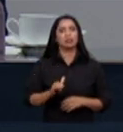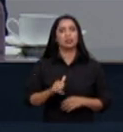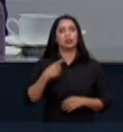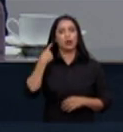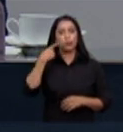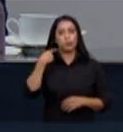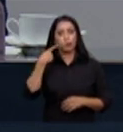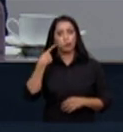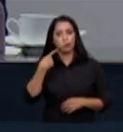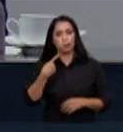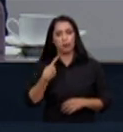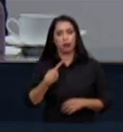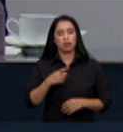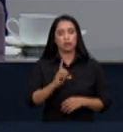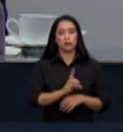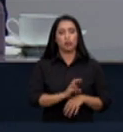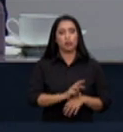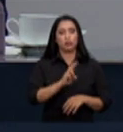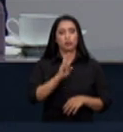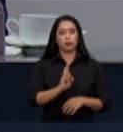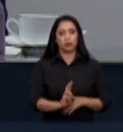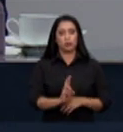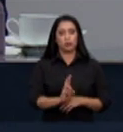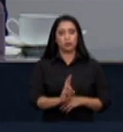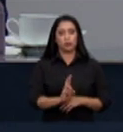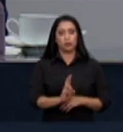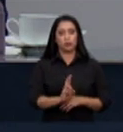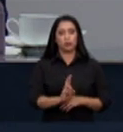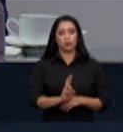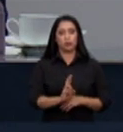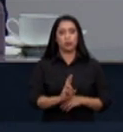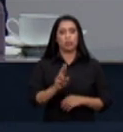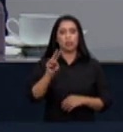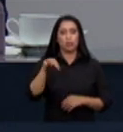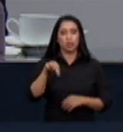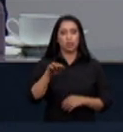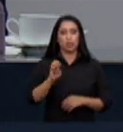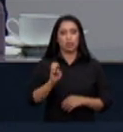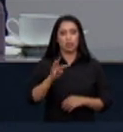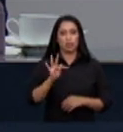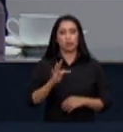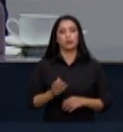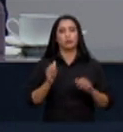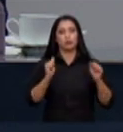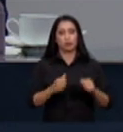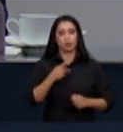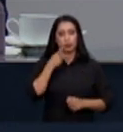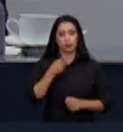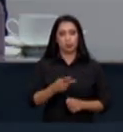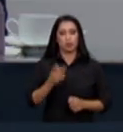Pinheiro Neto doutor Werner Grau Neto um prazer tê-lo aqui o senhor tem a palavra